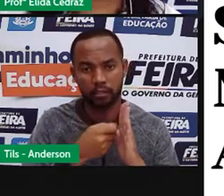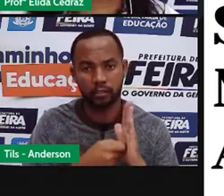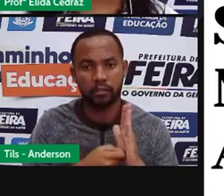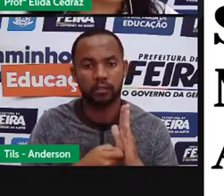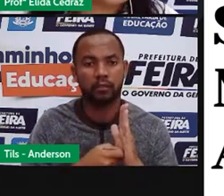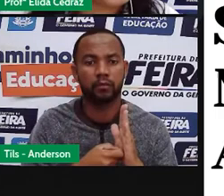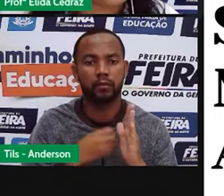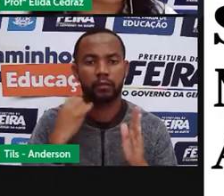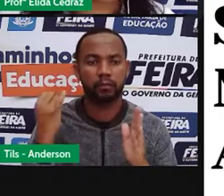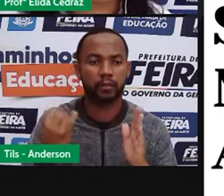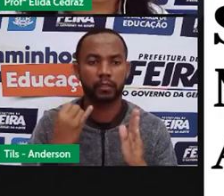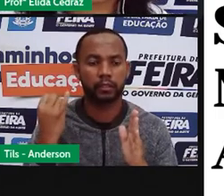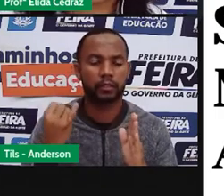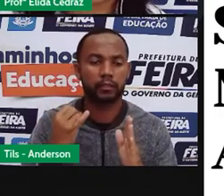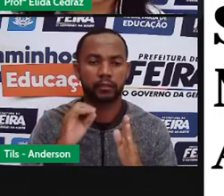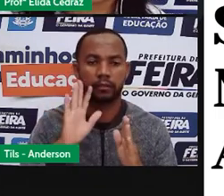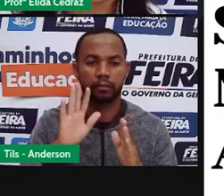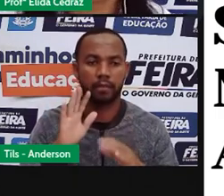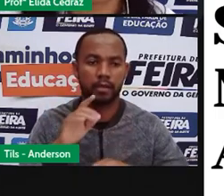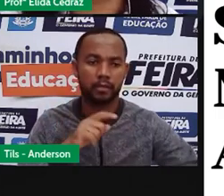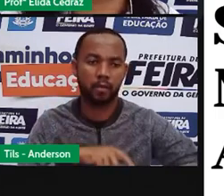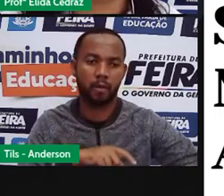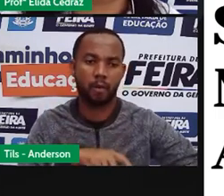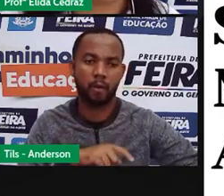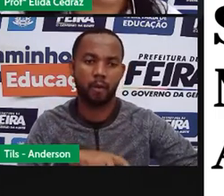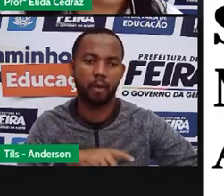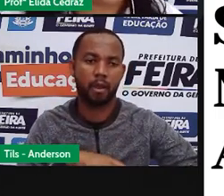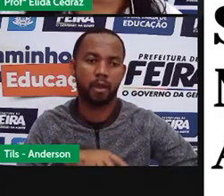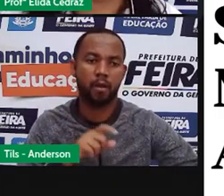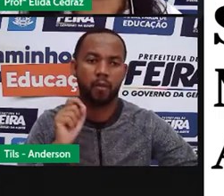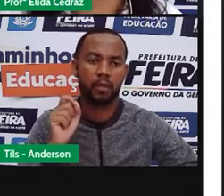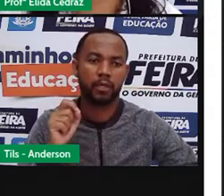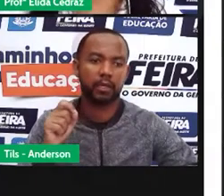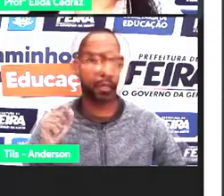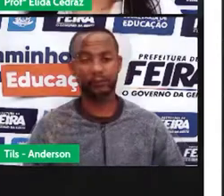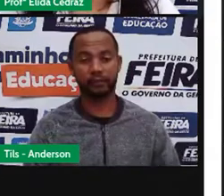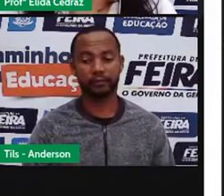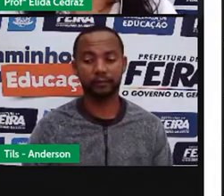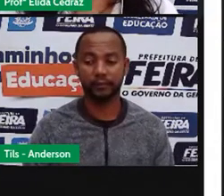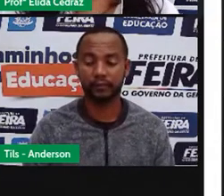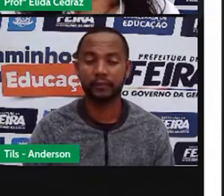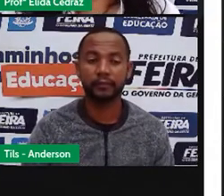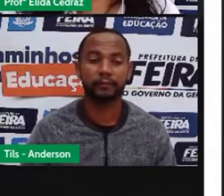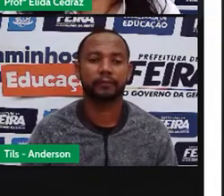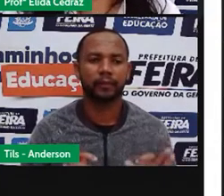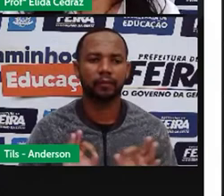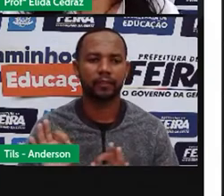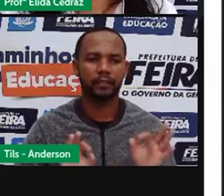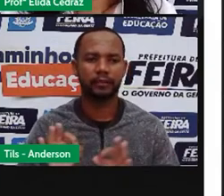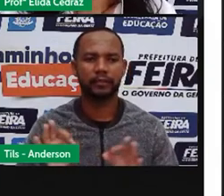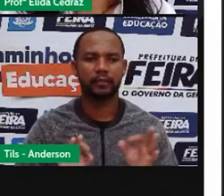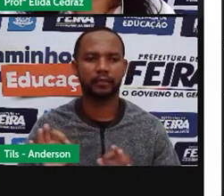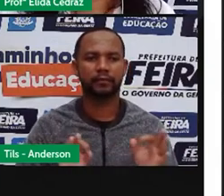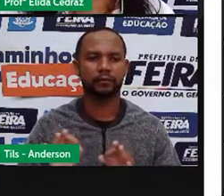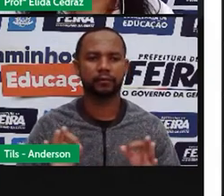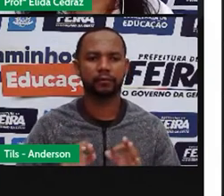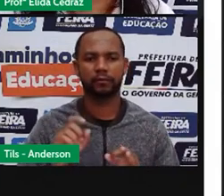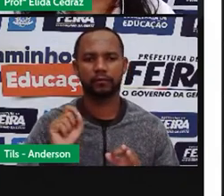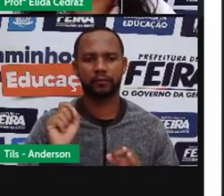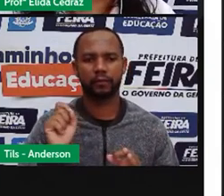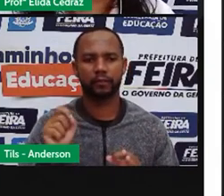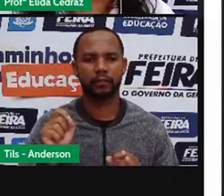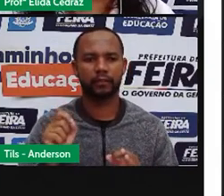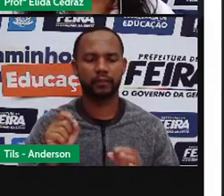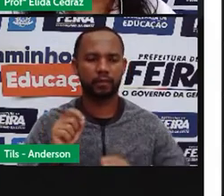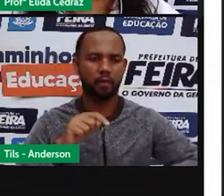registro de horas mas aqui existe uma marcação de tempo. Organizando uma rotina com auxílio